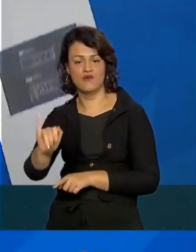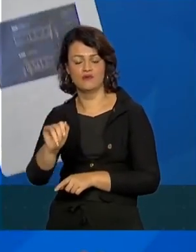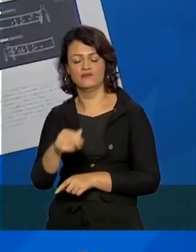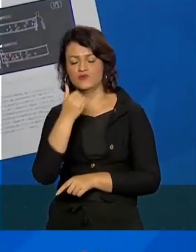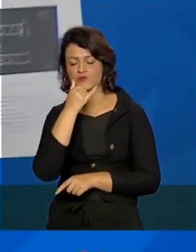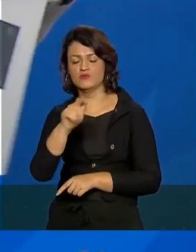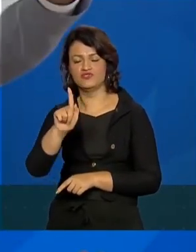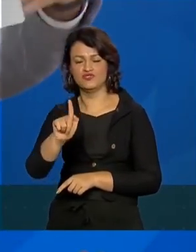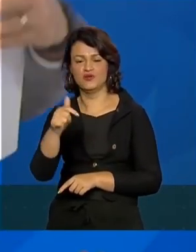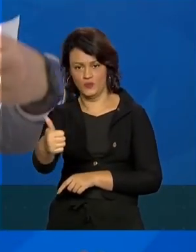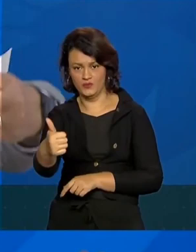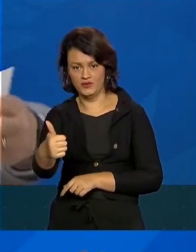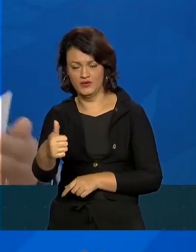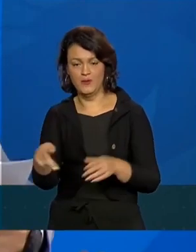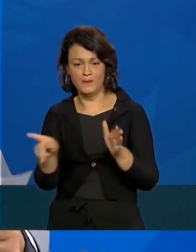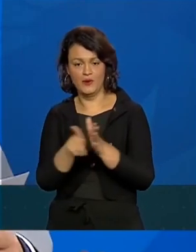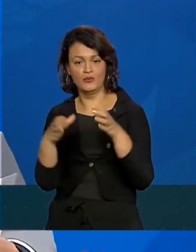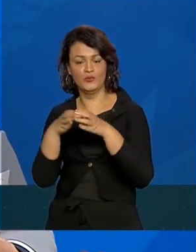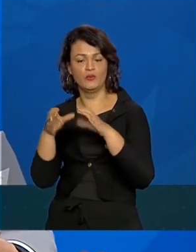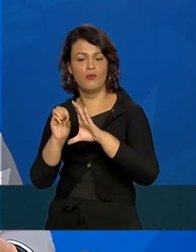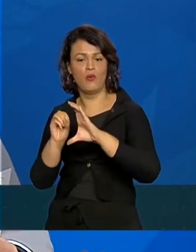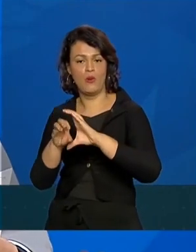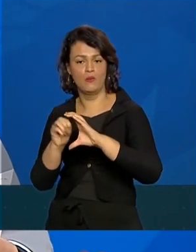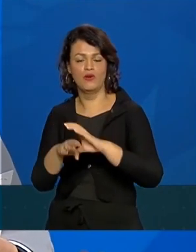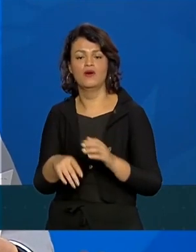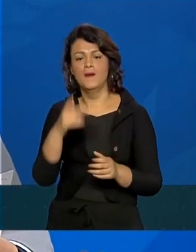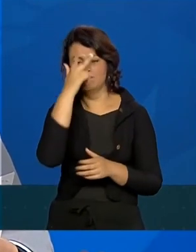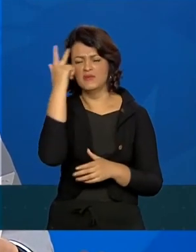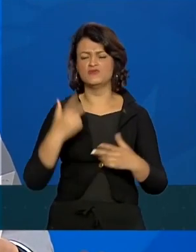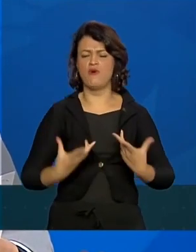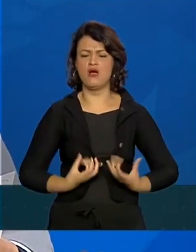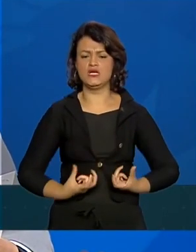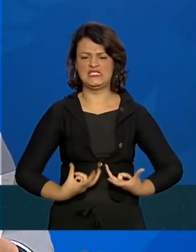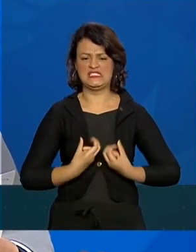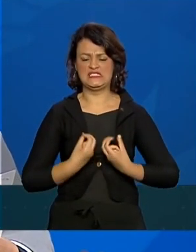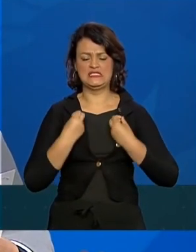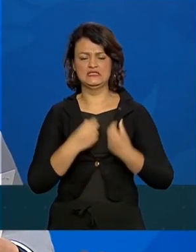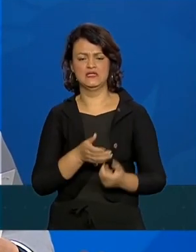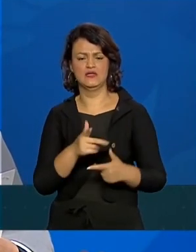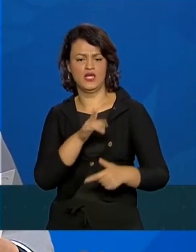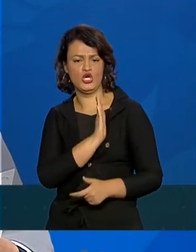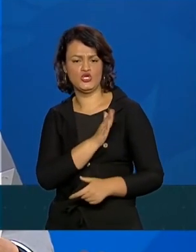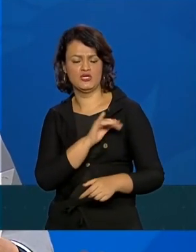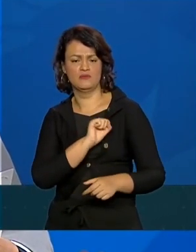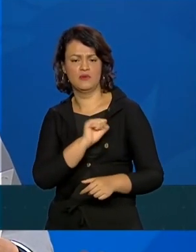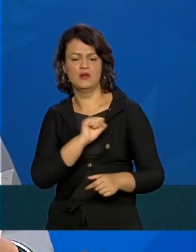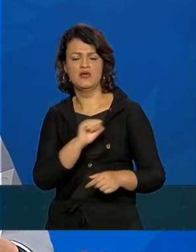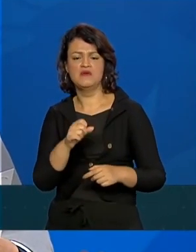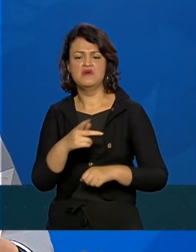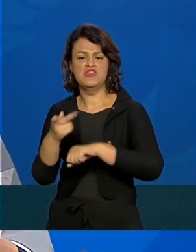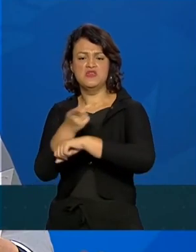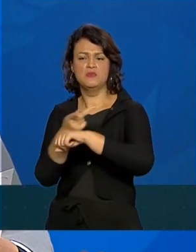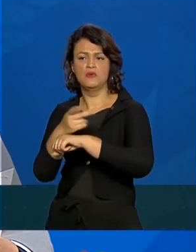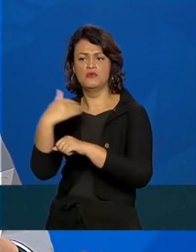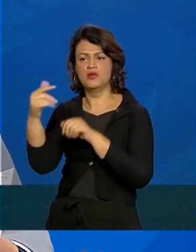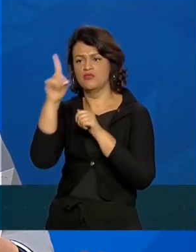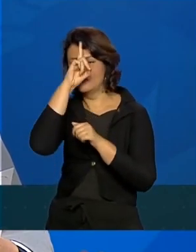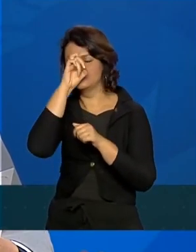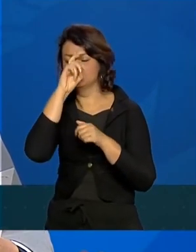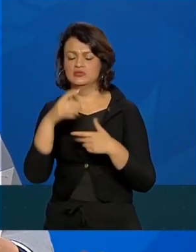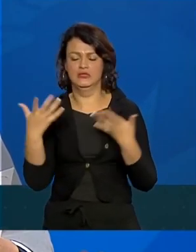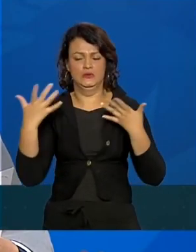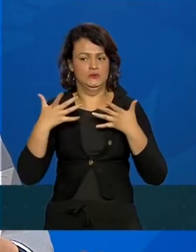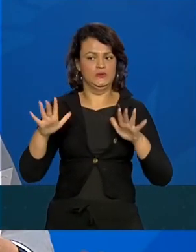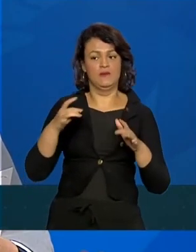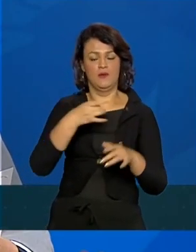no G1, Organização Globo. Pacientes com câncer e cardíaco deixam de buscar atendimento por medo